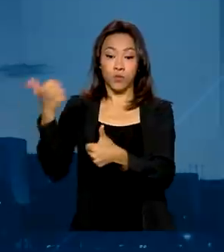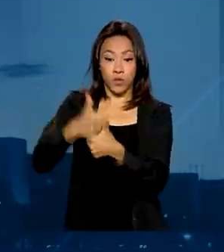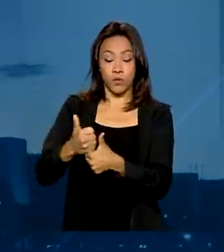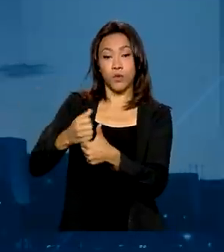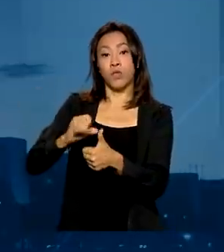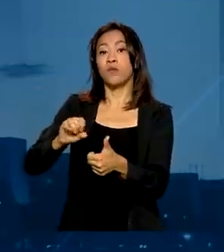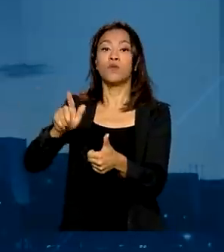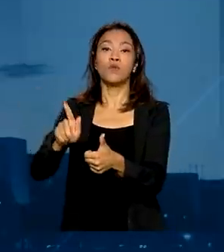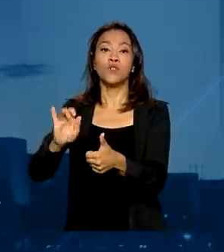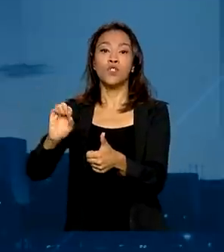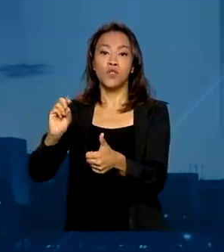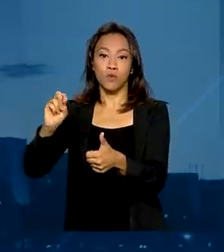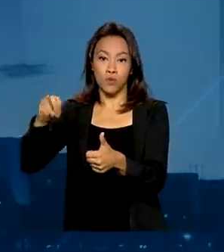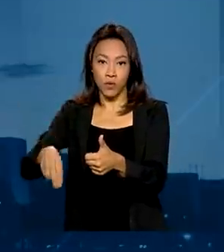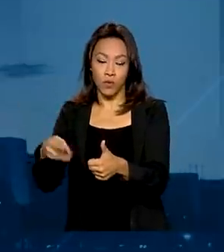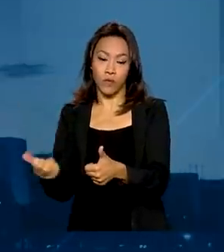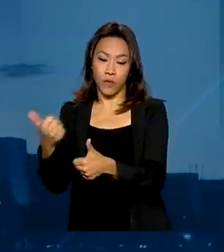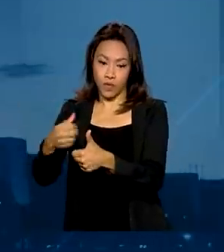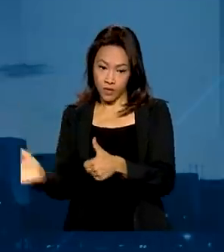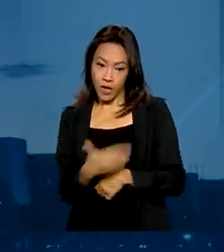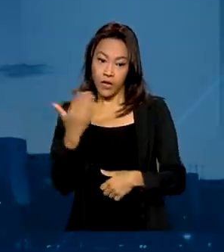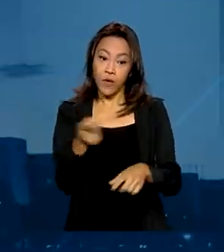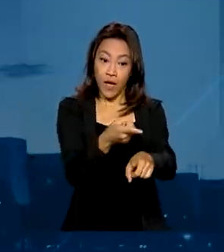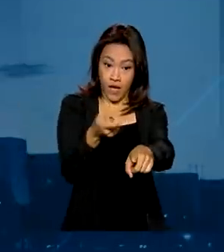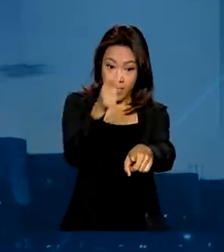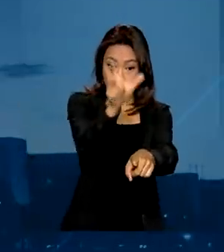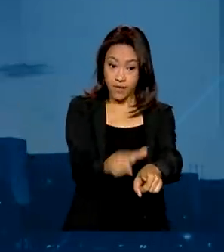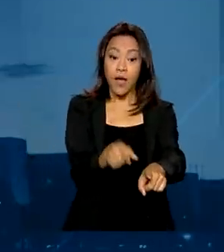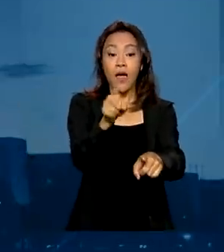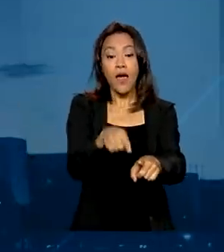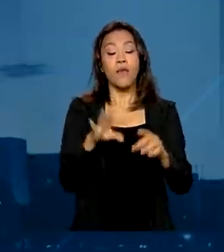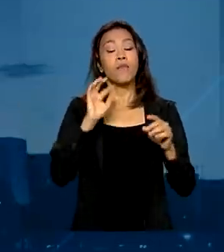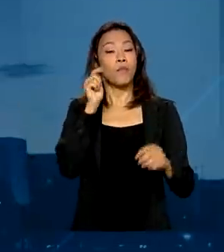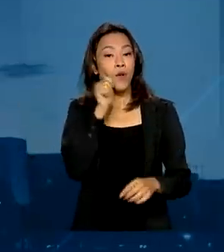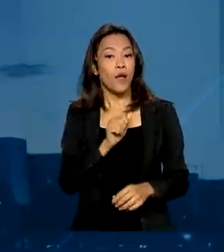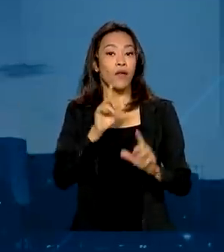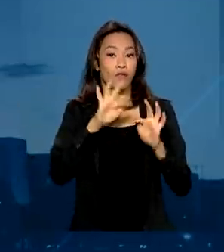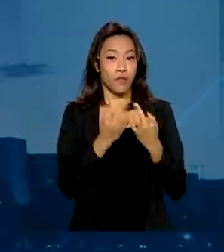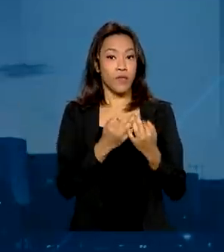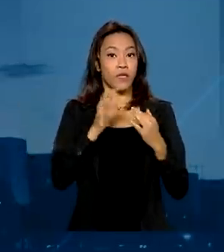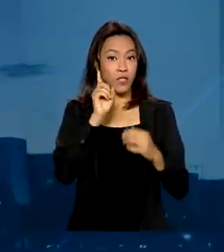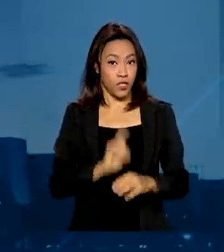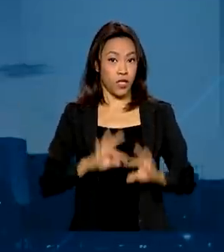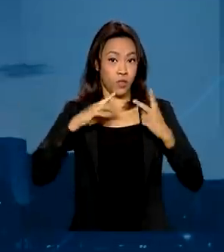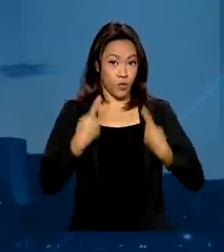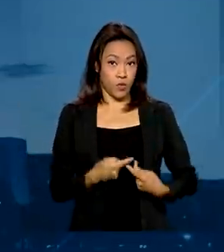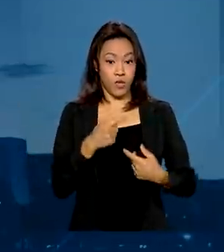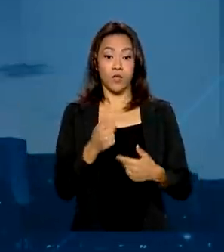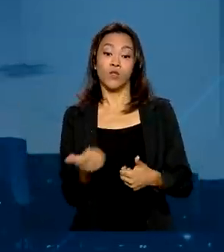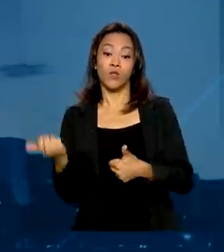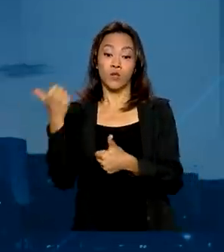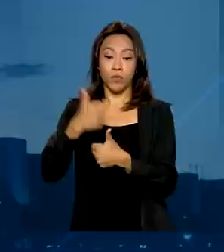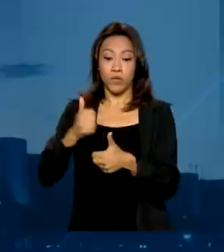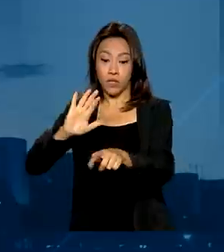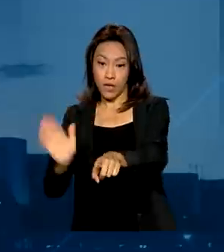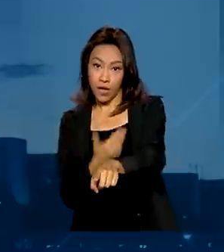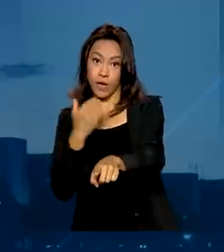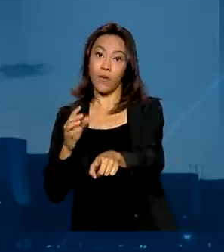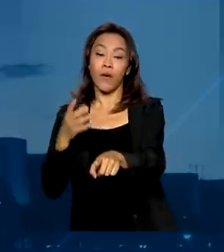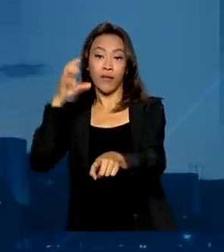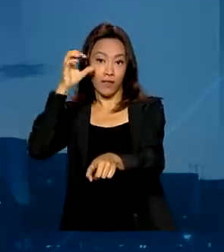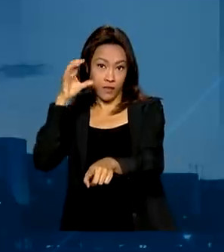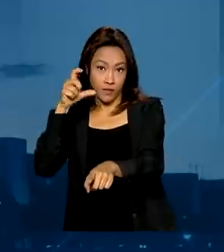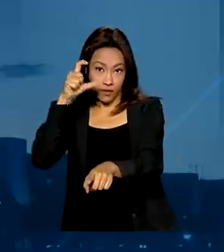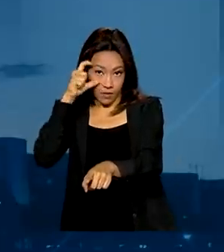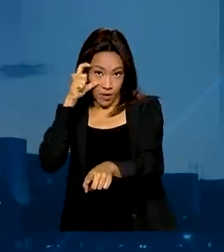Cristiane Rodrigues é a nova ministra da Mulher, da Família e dos Direitos Humanos, no lugar de Damaris Alves. No Ministério